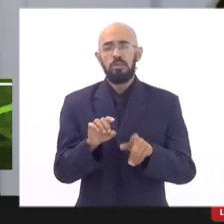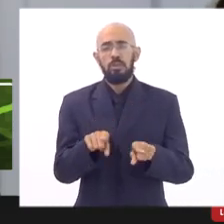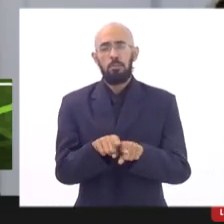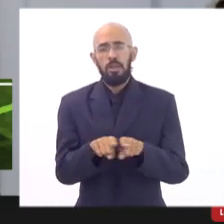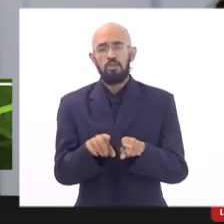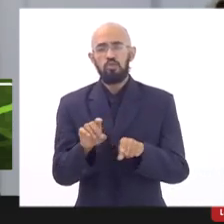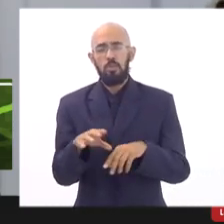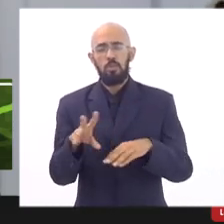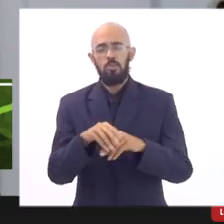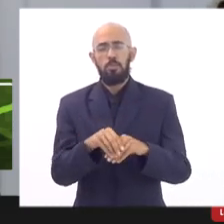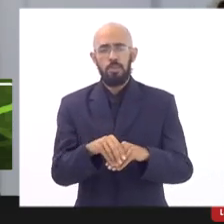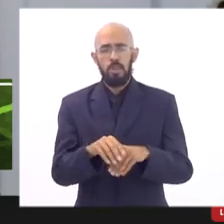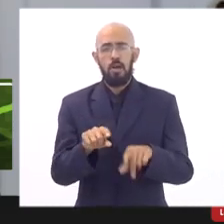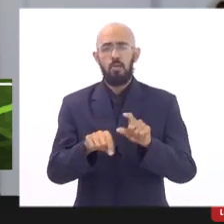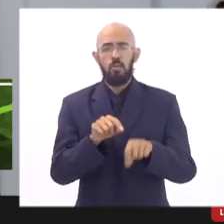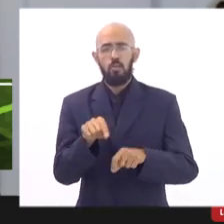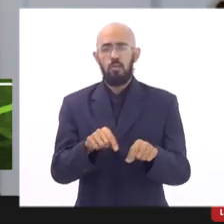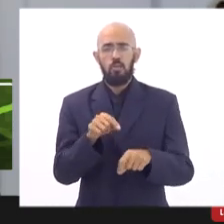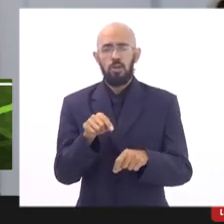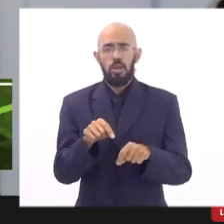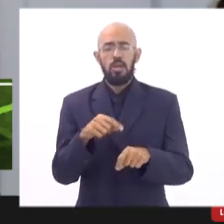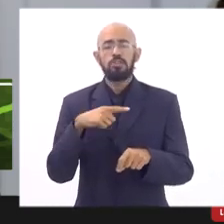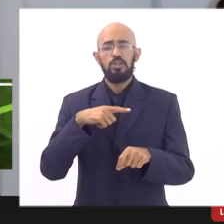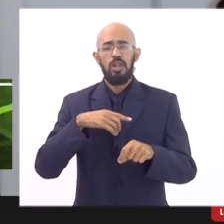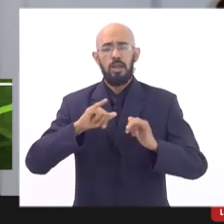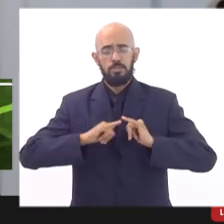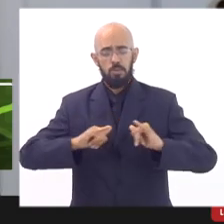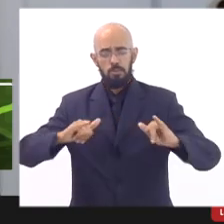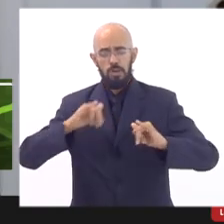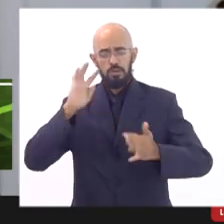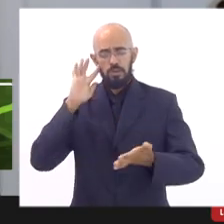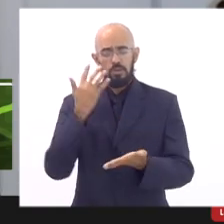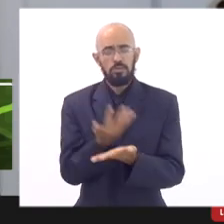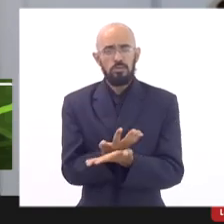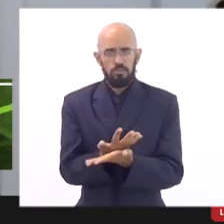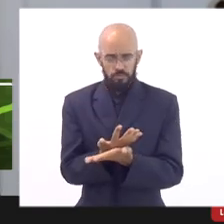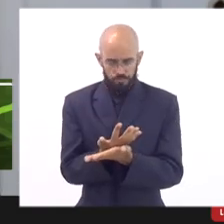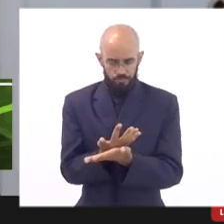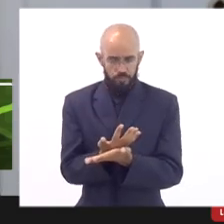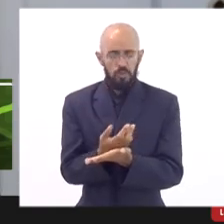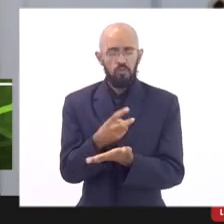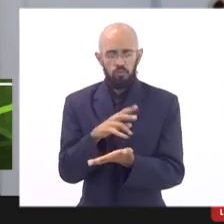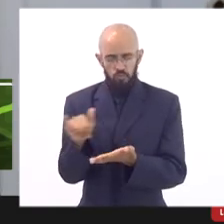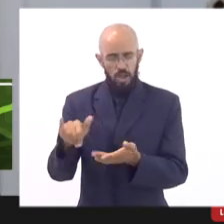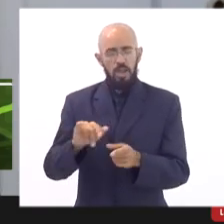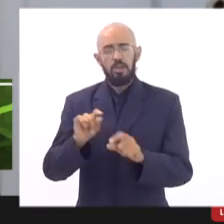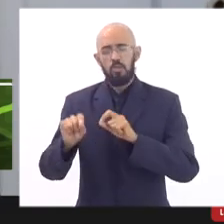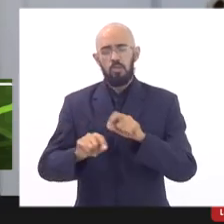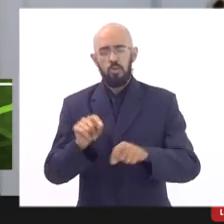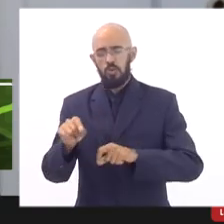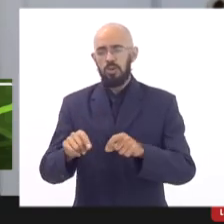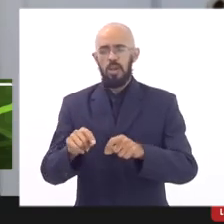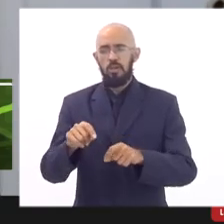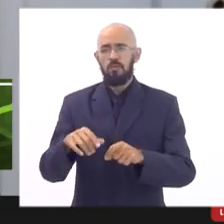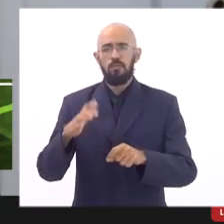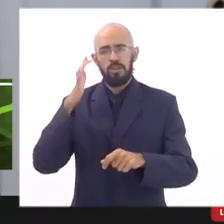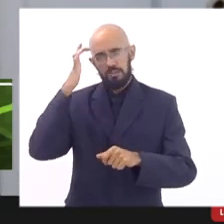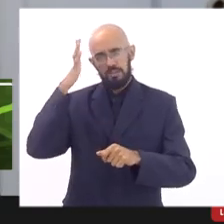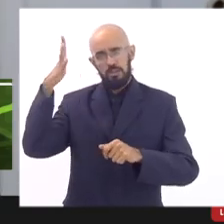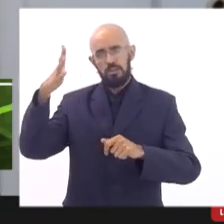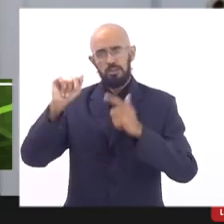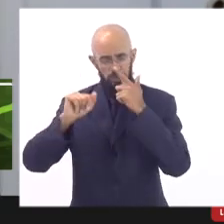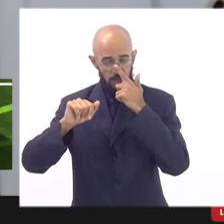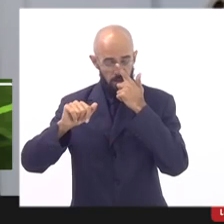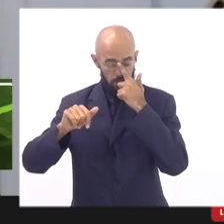gente já tem também essa publicação dessa resolução que vai auxiliar a minimizar as questões na ponta que a gente tem